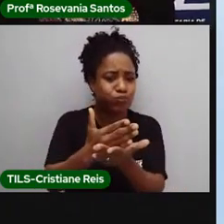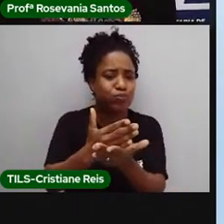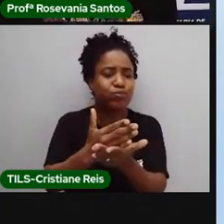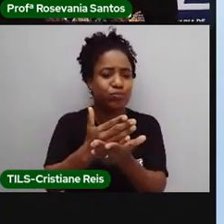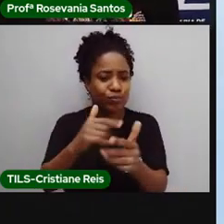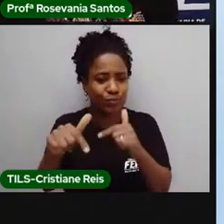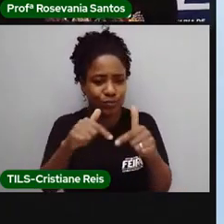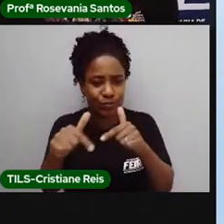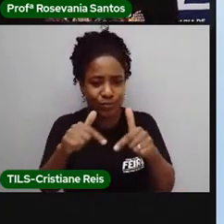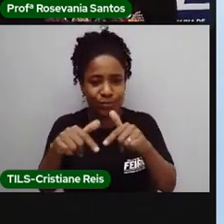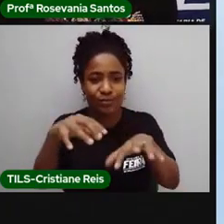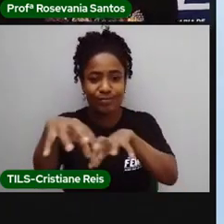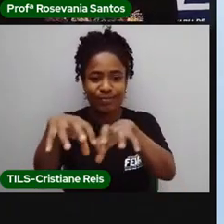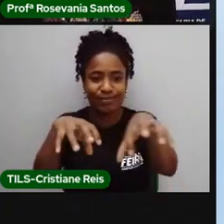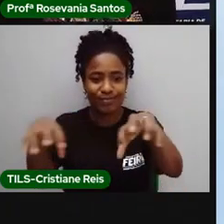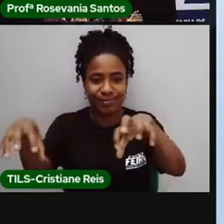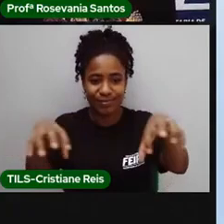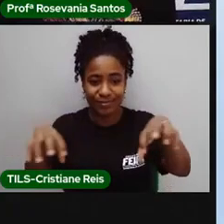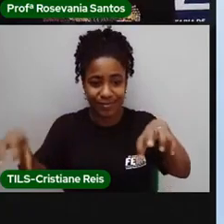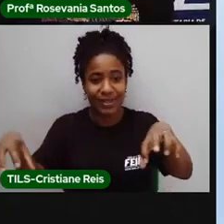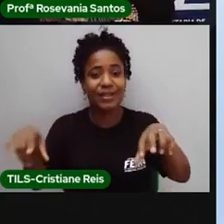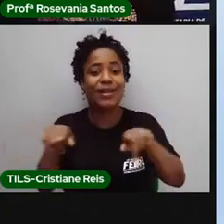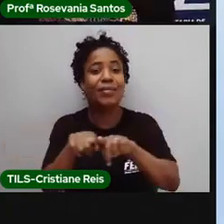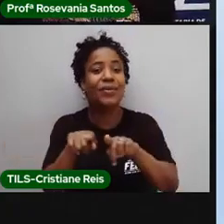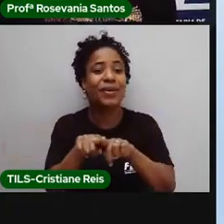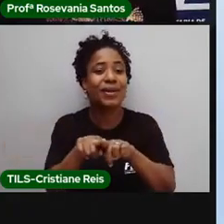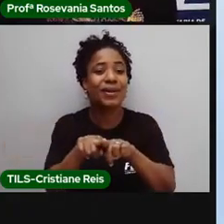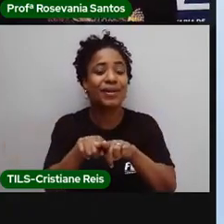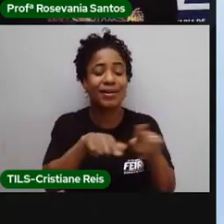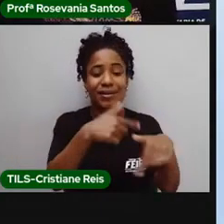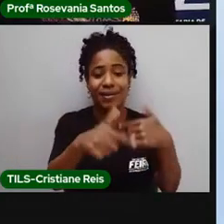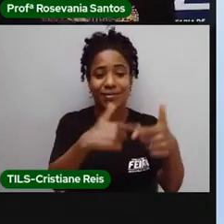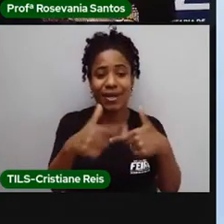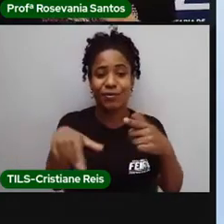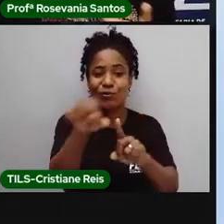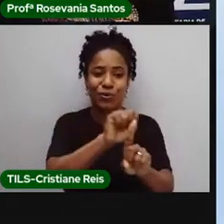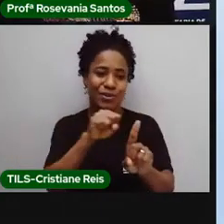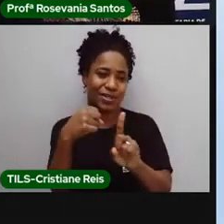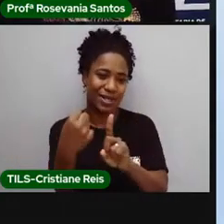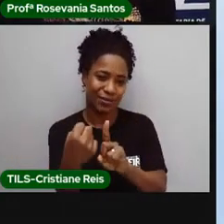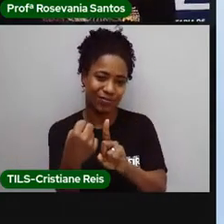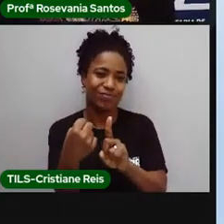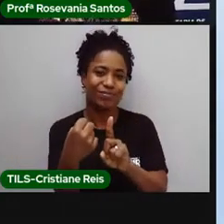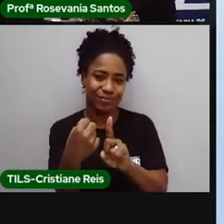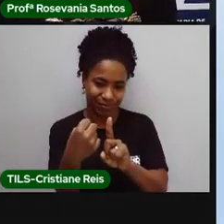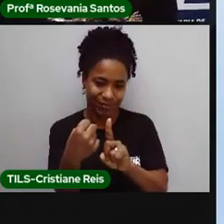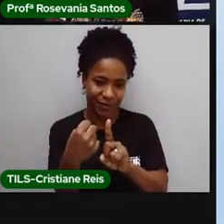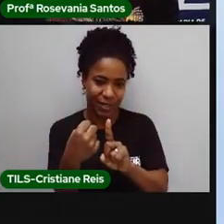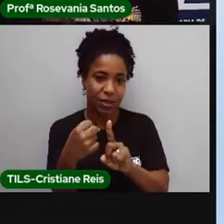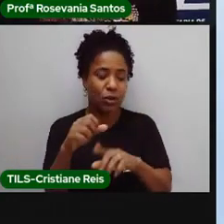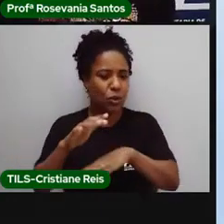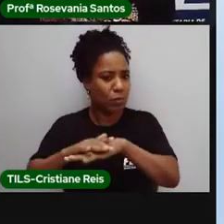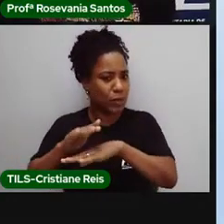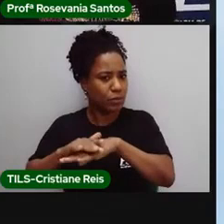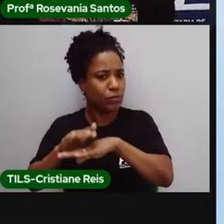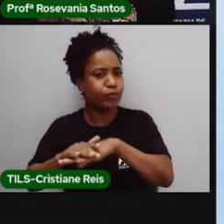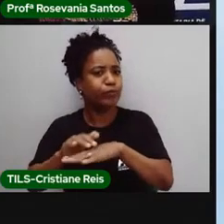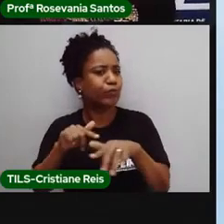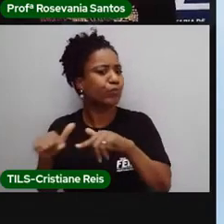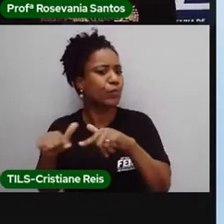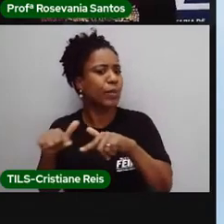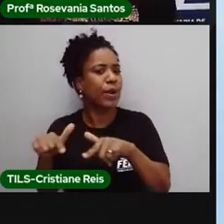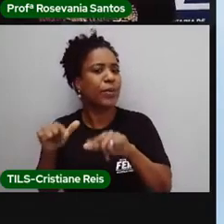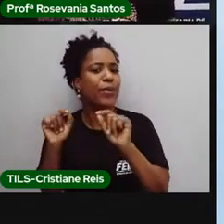a divisão social do trabalho. Essa divisão social do trabalho, ela é conhecida como função. Aí, por exemplo,